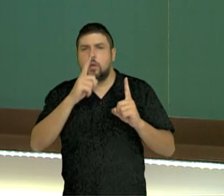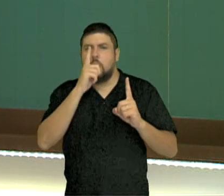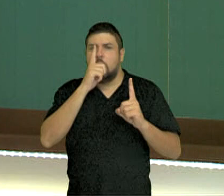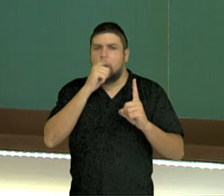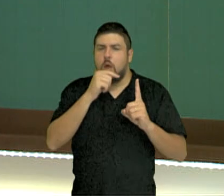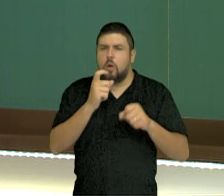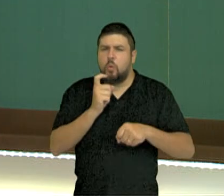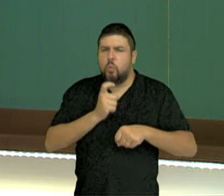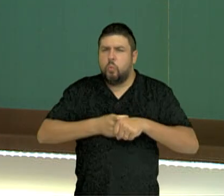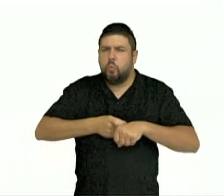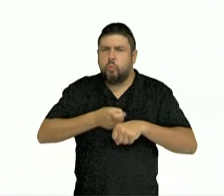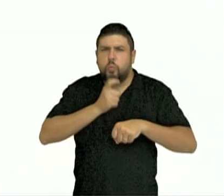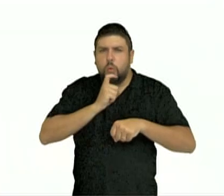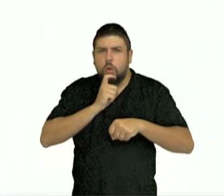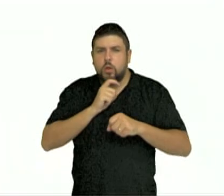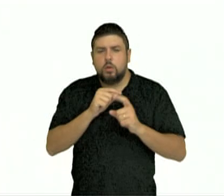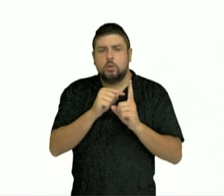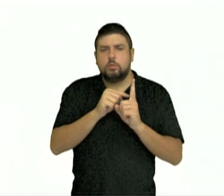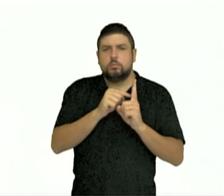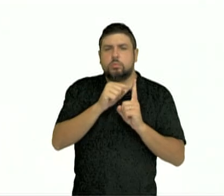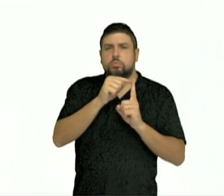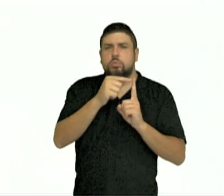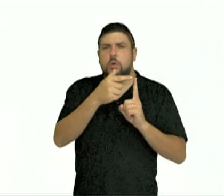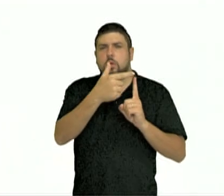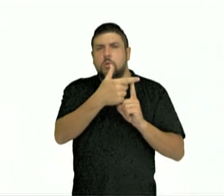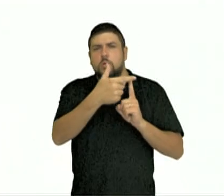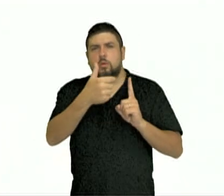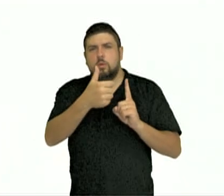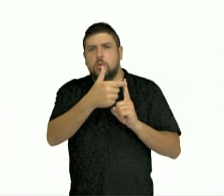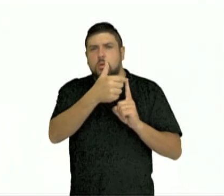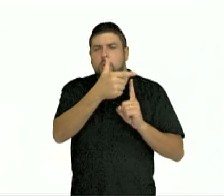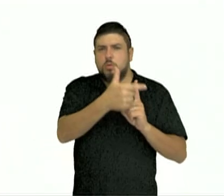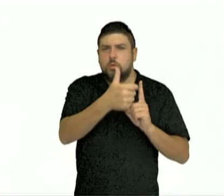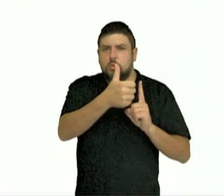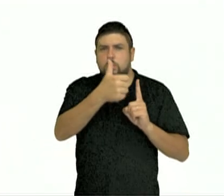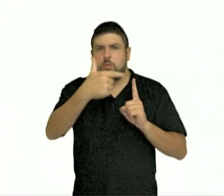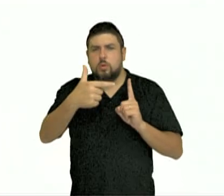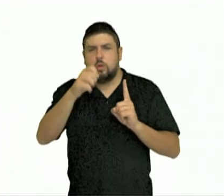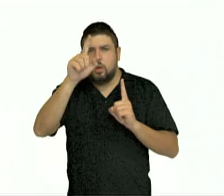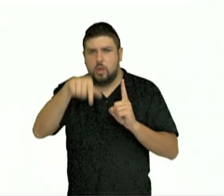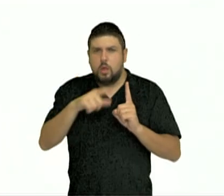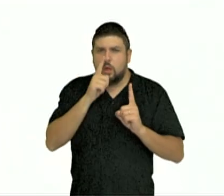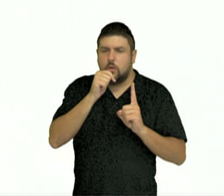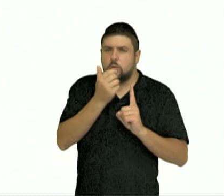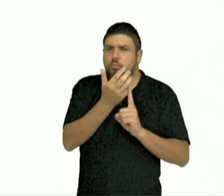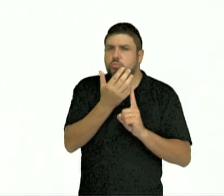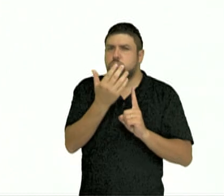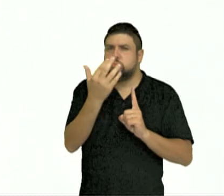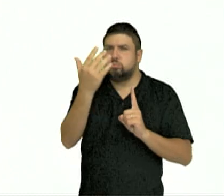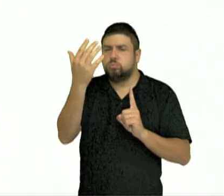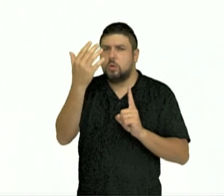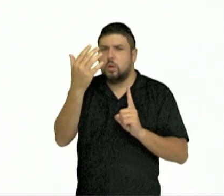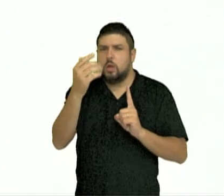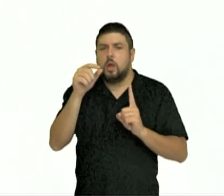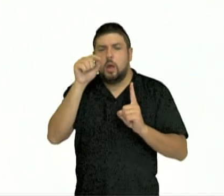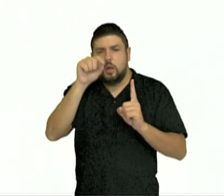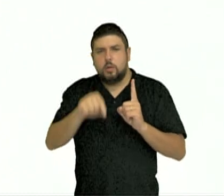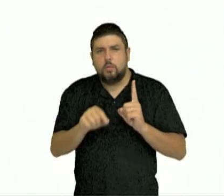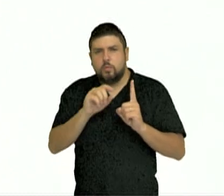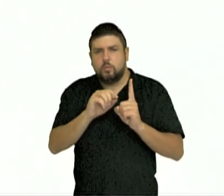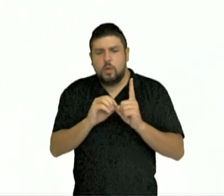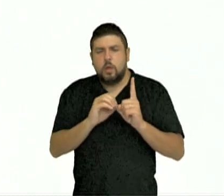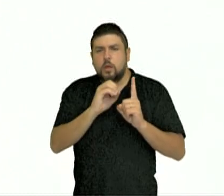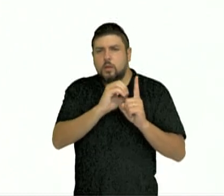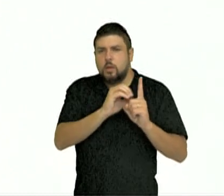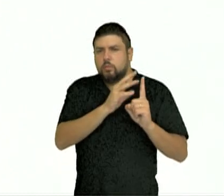chega aos 212 graus Fahrenheit, onde nós temos a ebulição da água, sendo uma escala graduada em